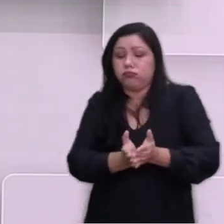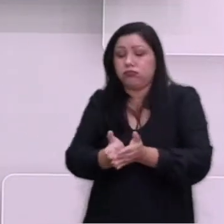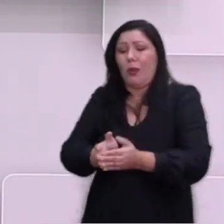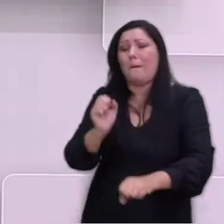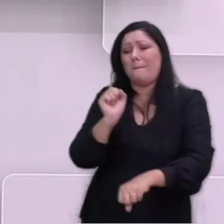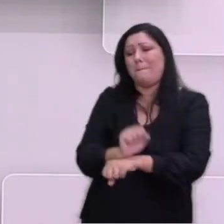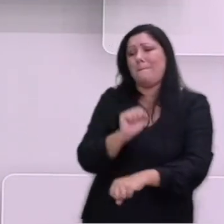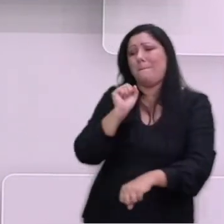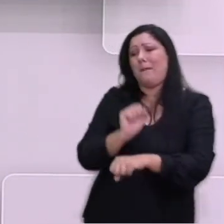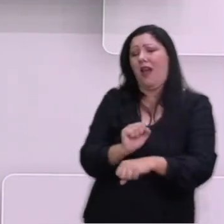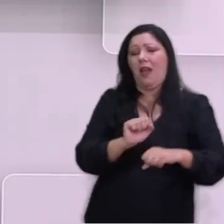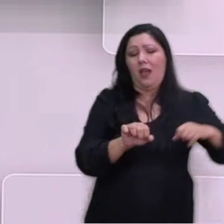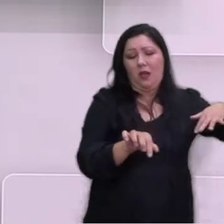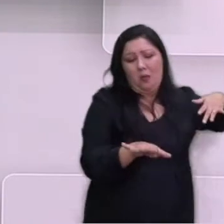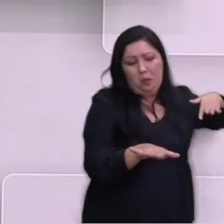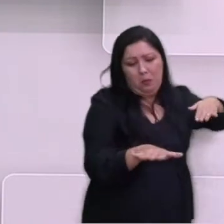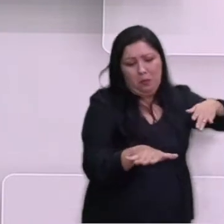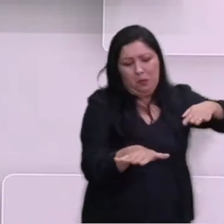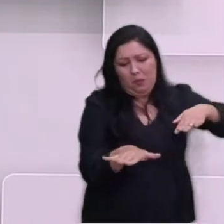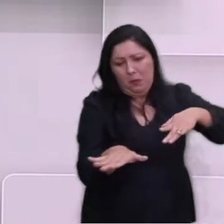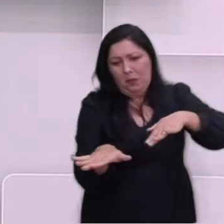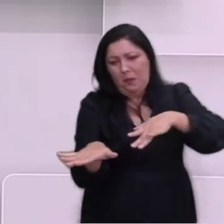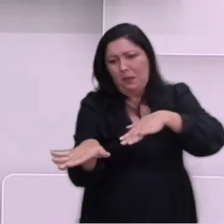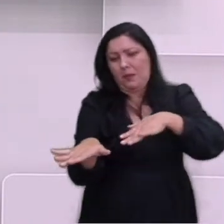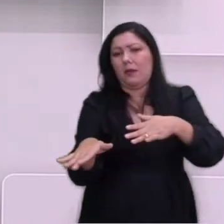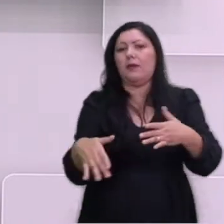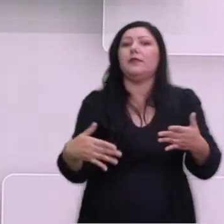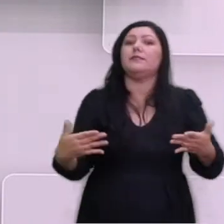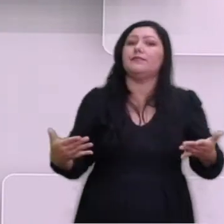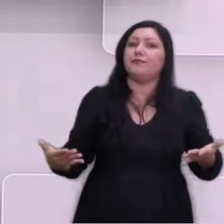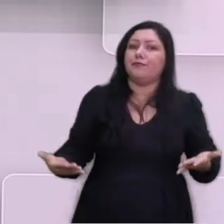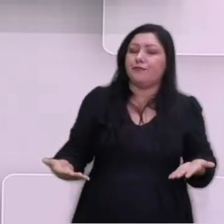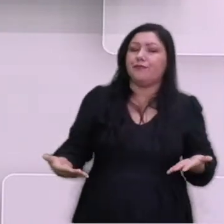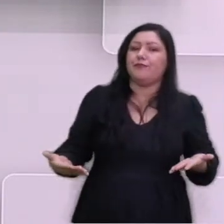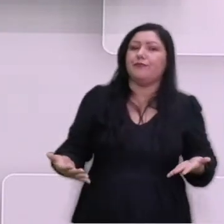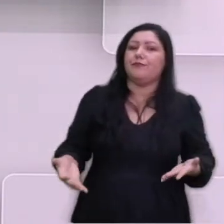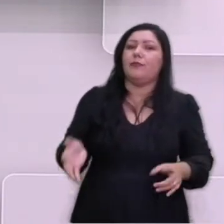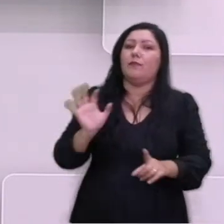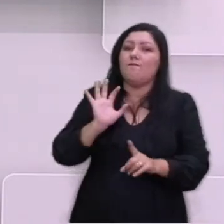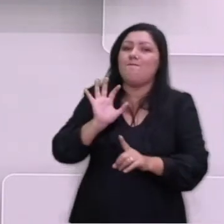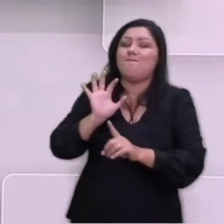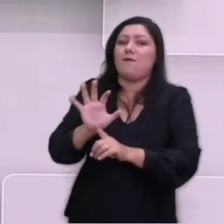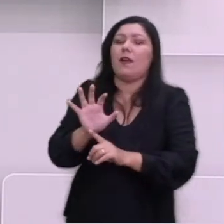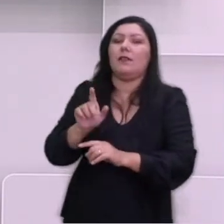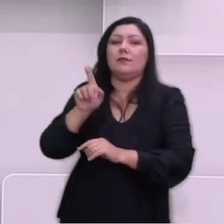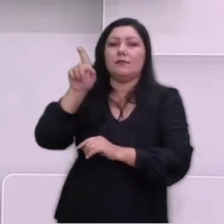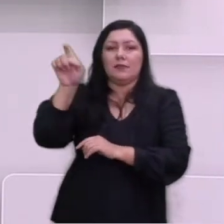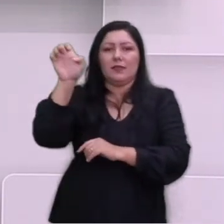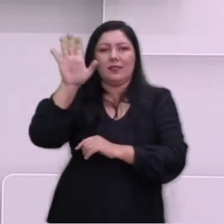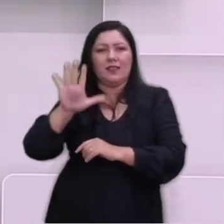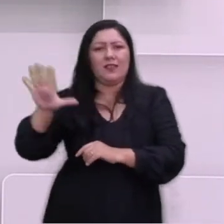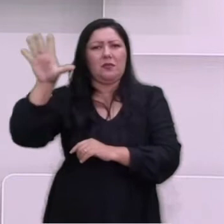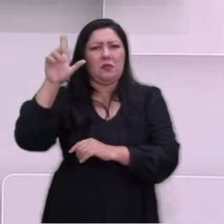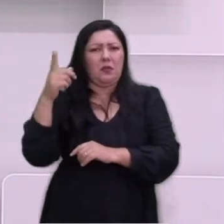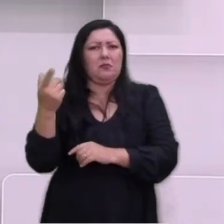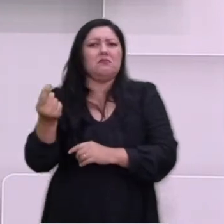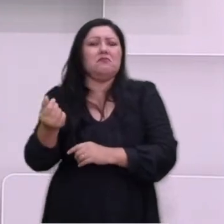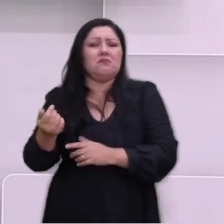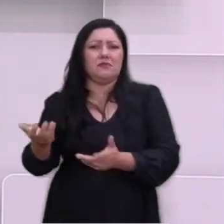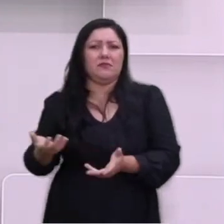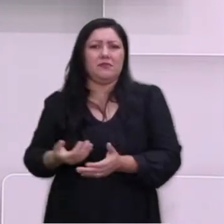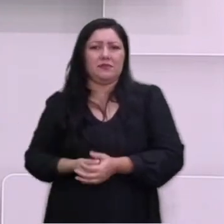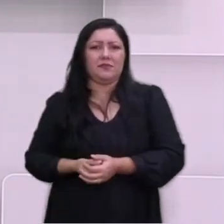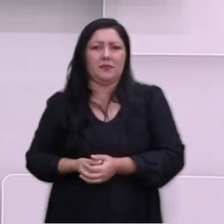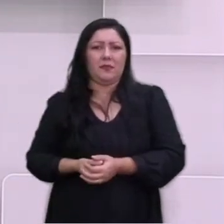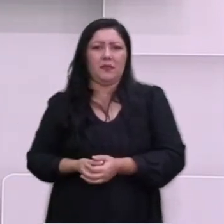e causou discussões sobre impactos econômicos na Europa, com diversas empresas cargueiras considerando fazer